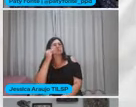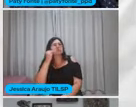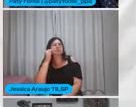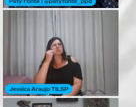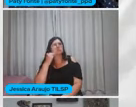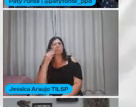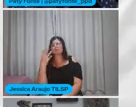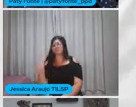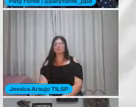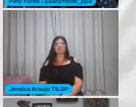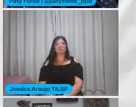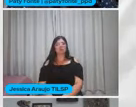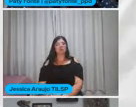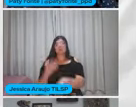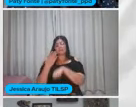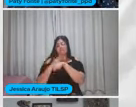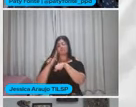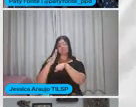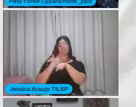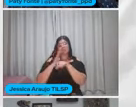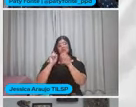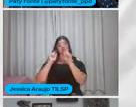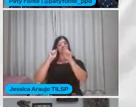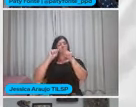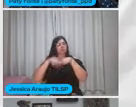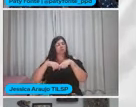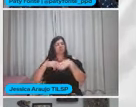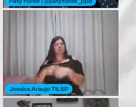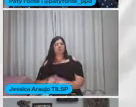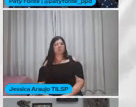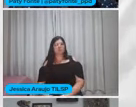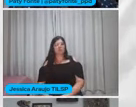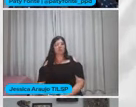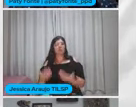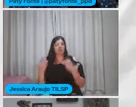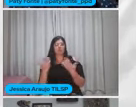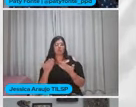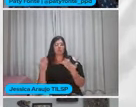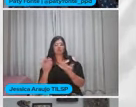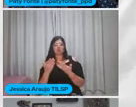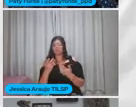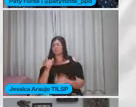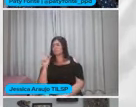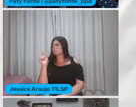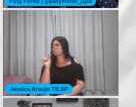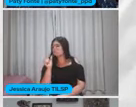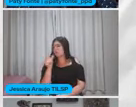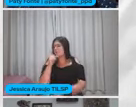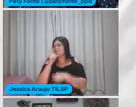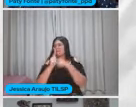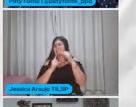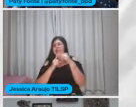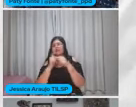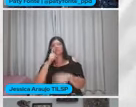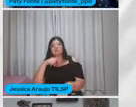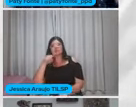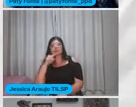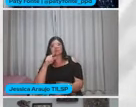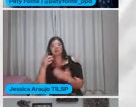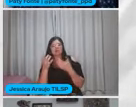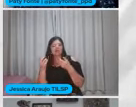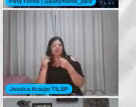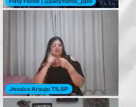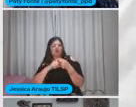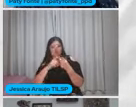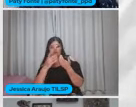as vivências As práticas Possíveis E hoje foi dar aquele gostinho De quero mais pra vocês Quem quer que a gente volte